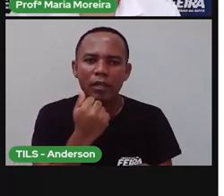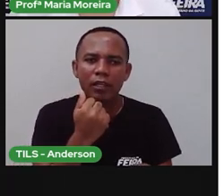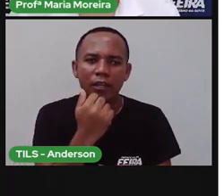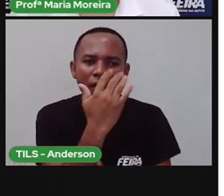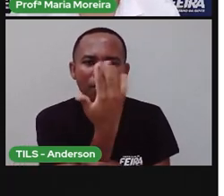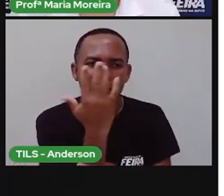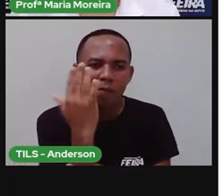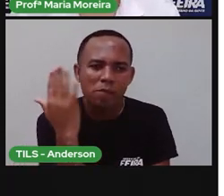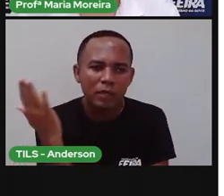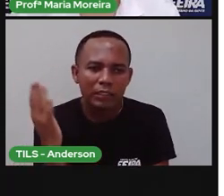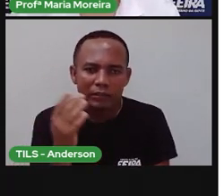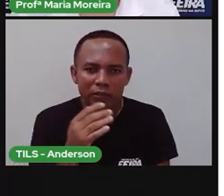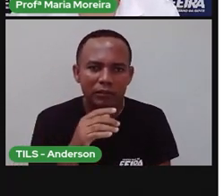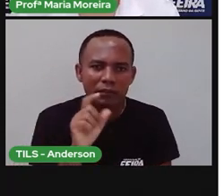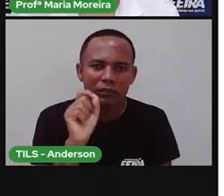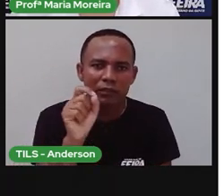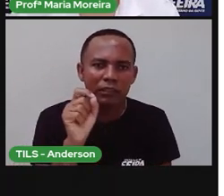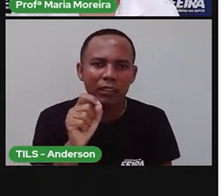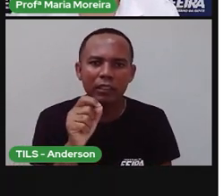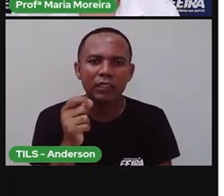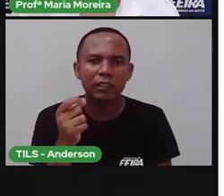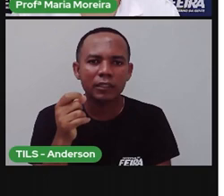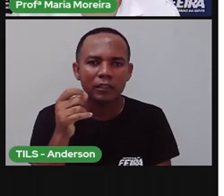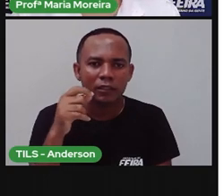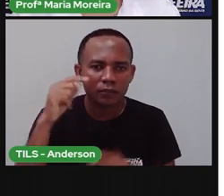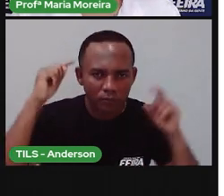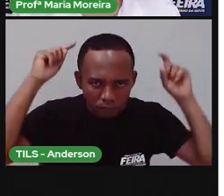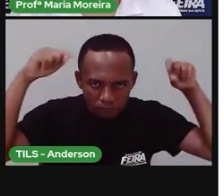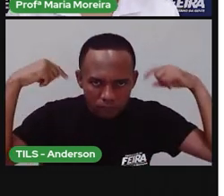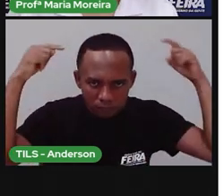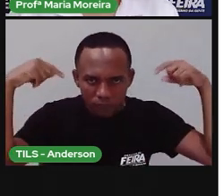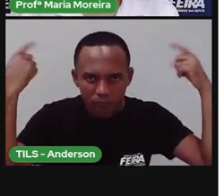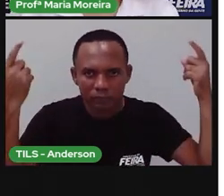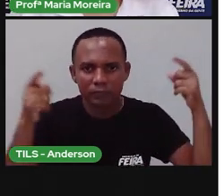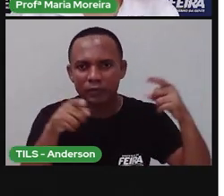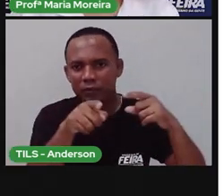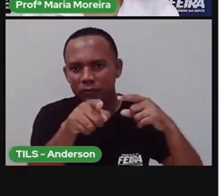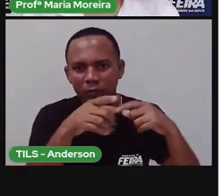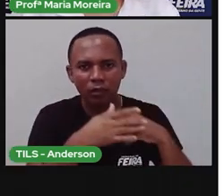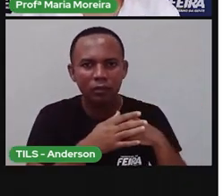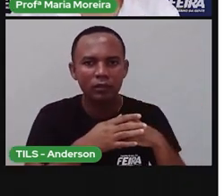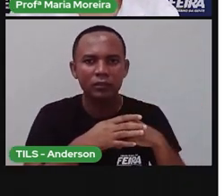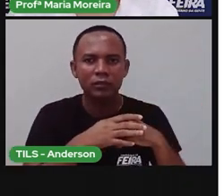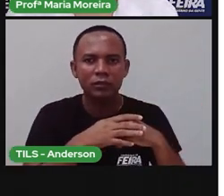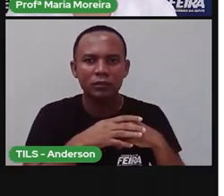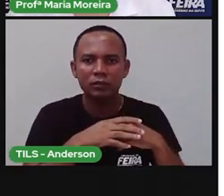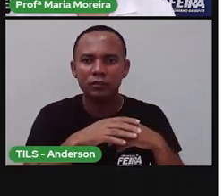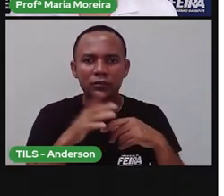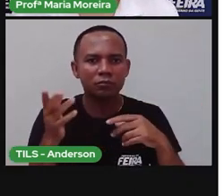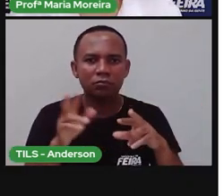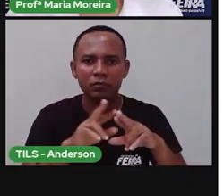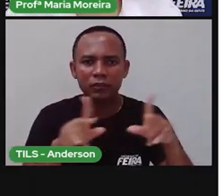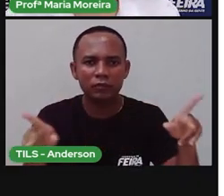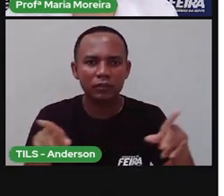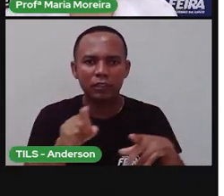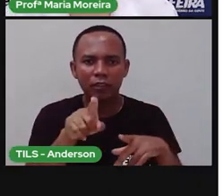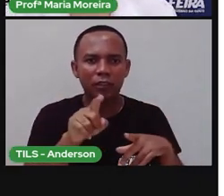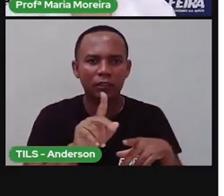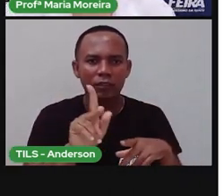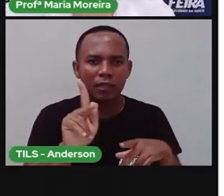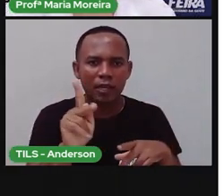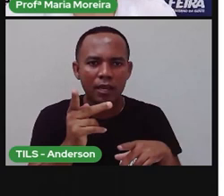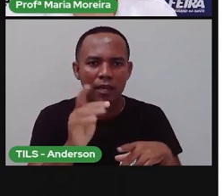né? Quem são eles? Os gafanhotos, o cavalo, a vaca, esse bodezinho simpático, tá?